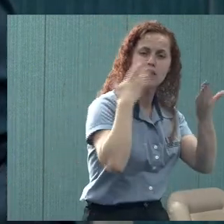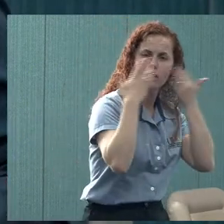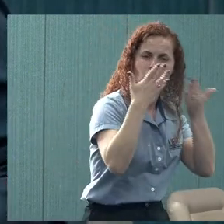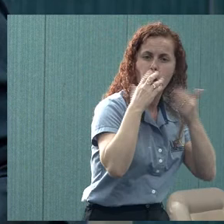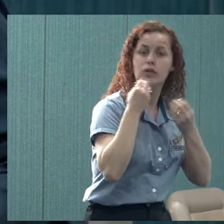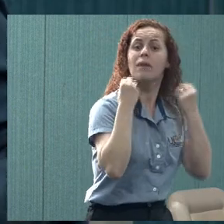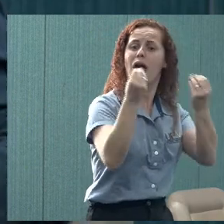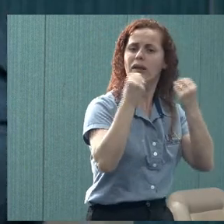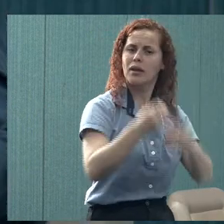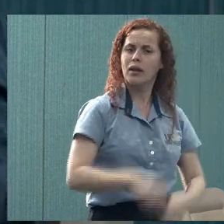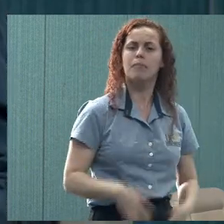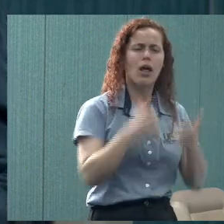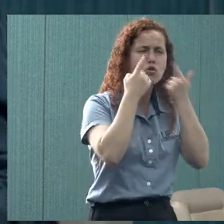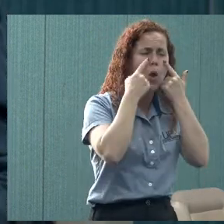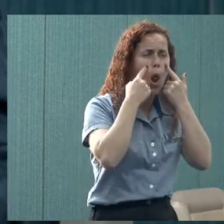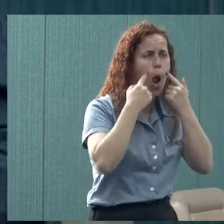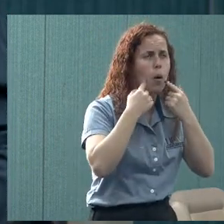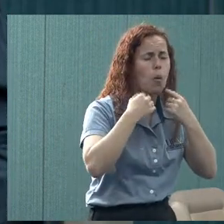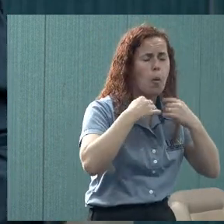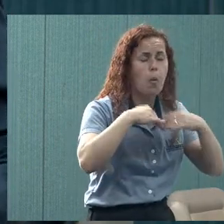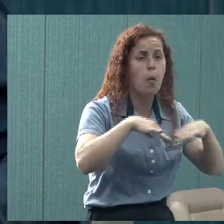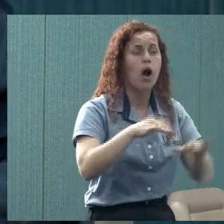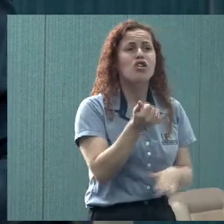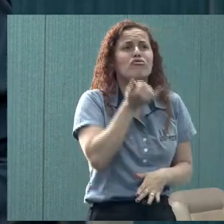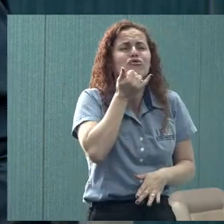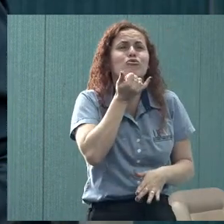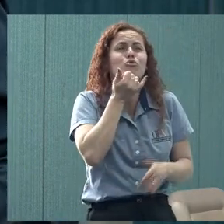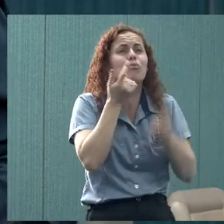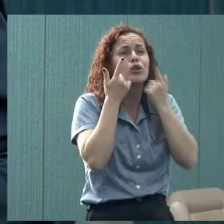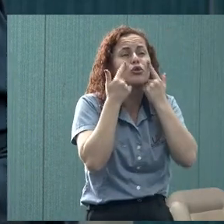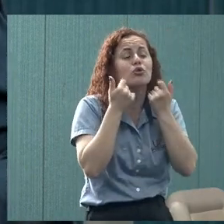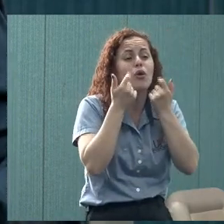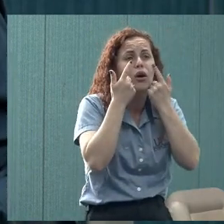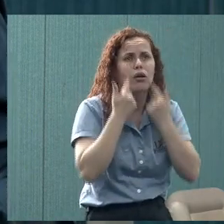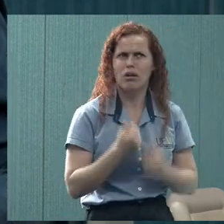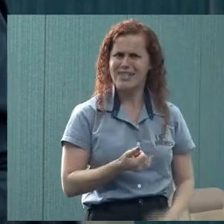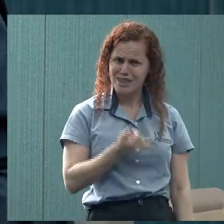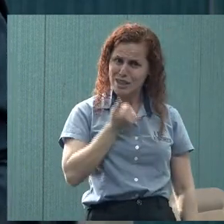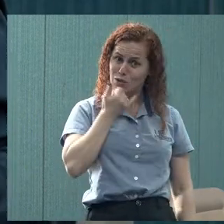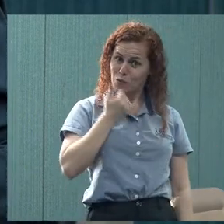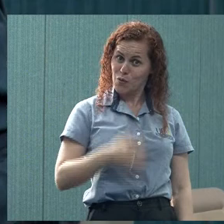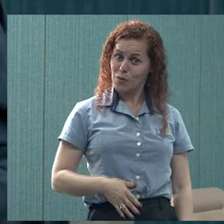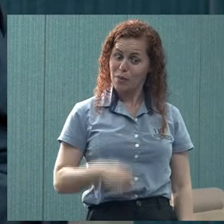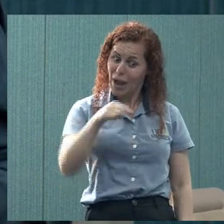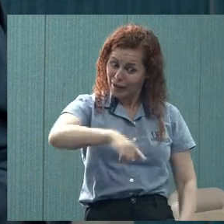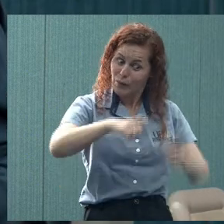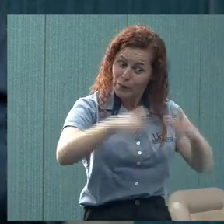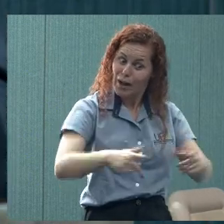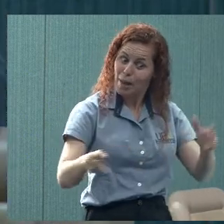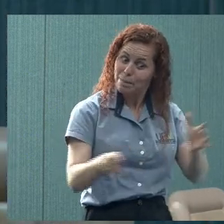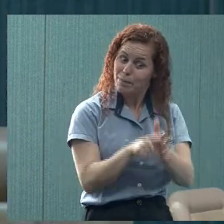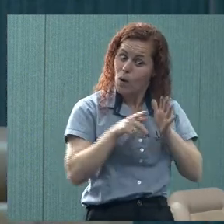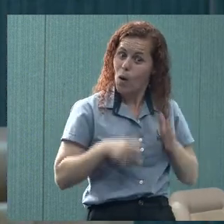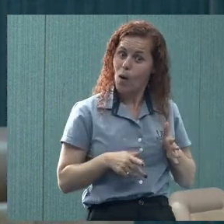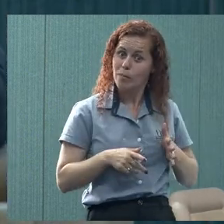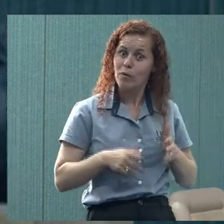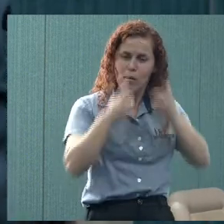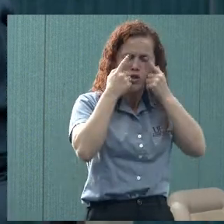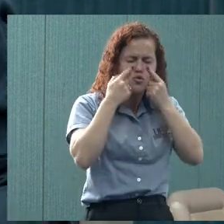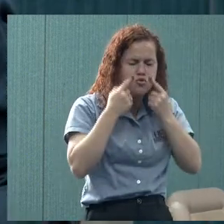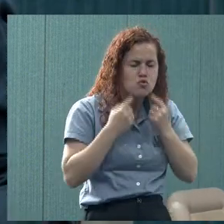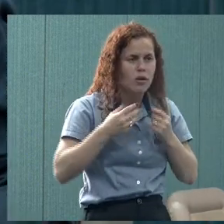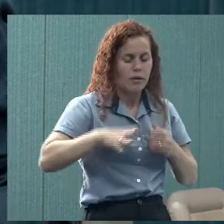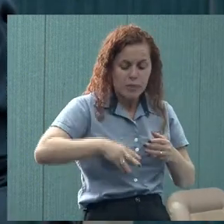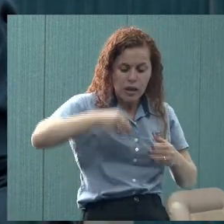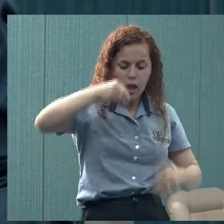aí a pessoa começa a chorar e fala assim, desculpa por estar chorando. Desculpa, aqui é o lugar para você chorar, eu passo o lencinho,